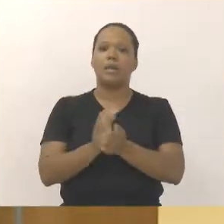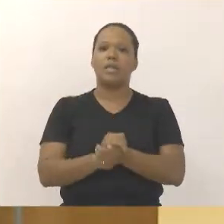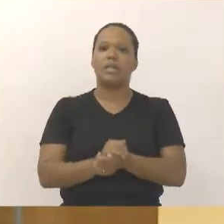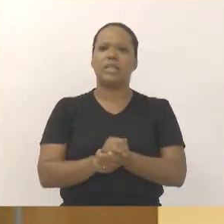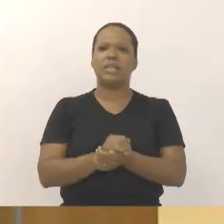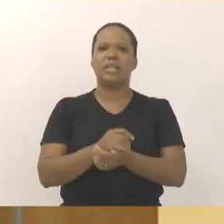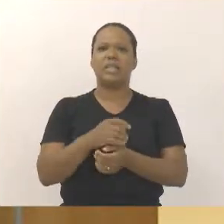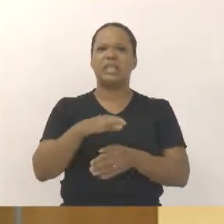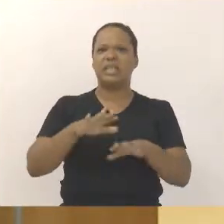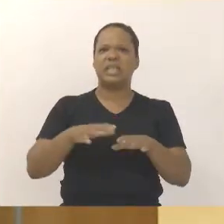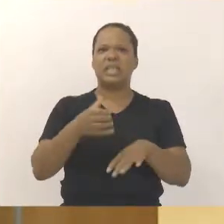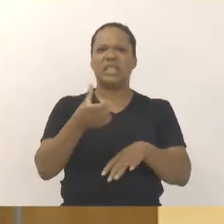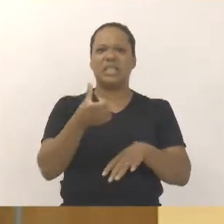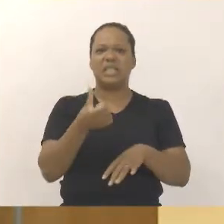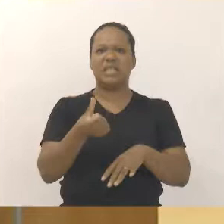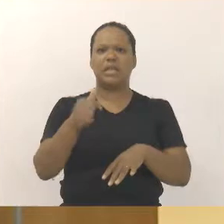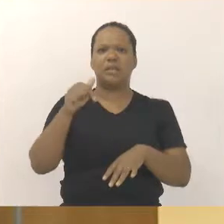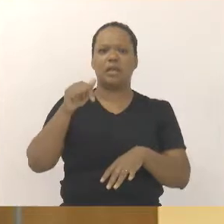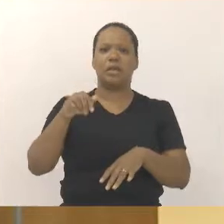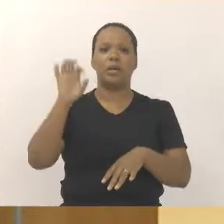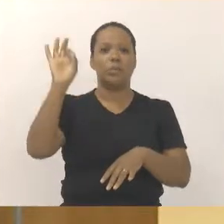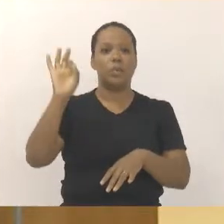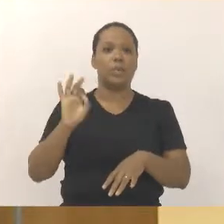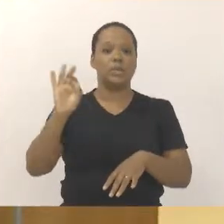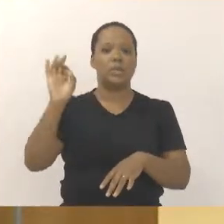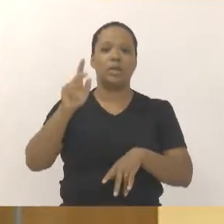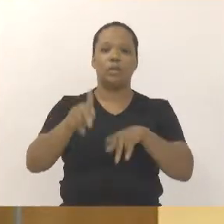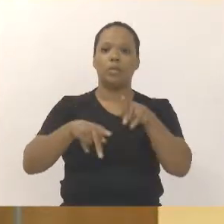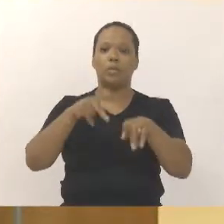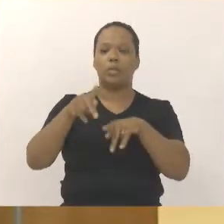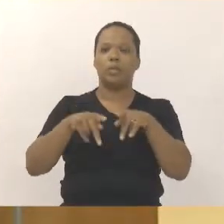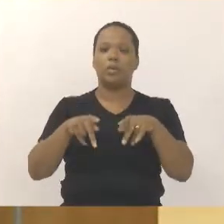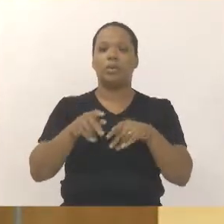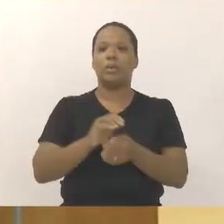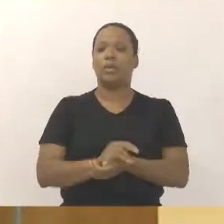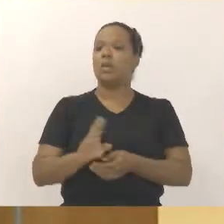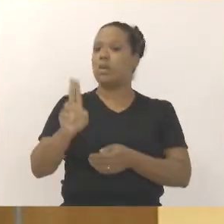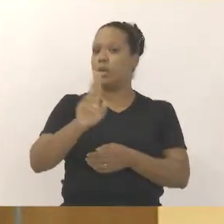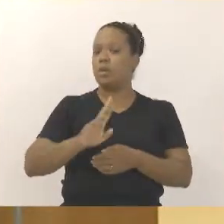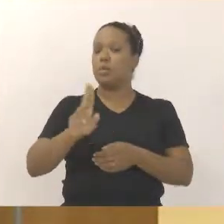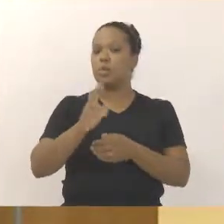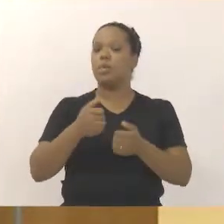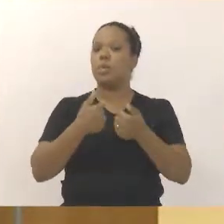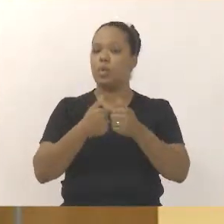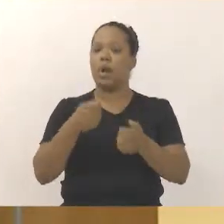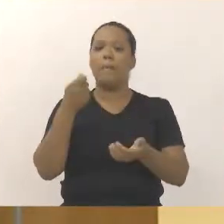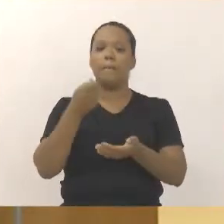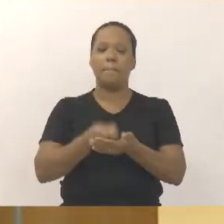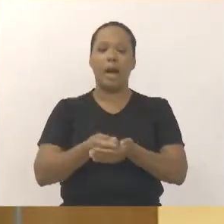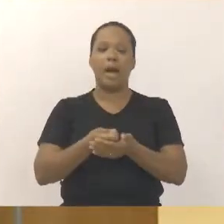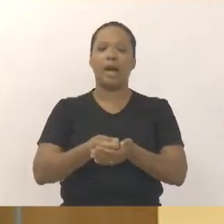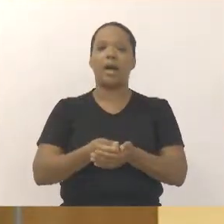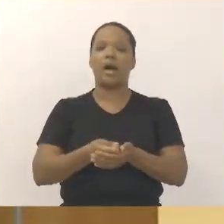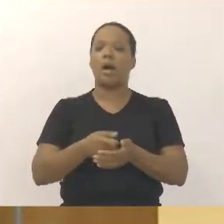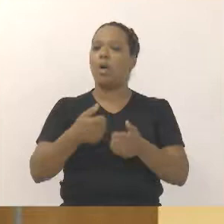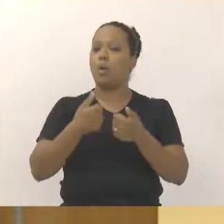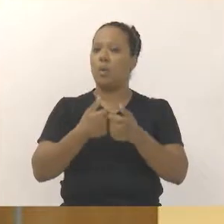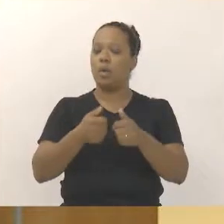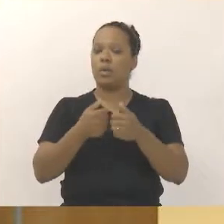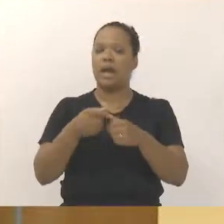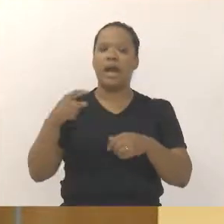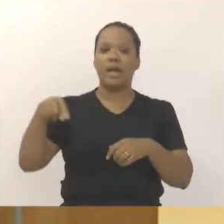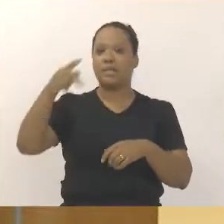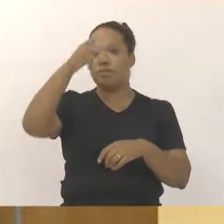mais de 67% da população que usufrui do transporte público, que paga a sua passagem, foi para essas